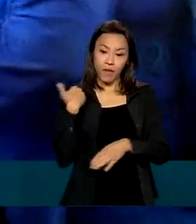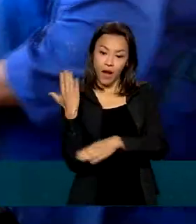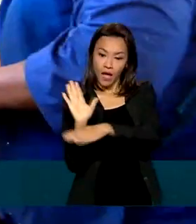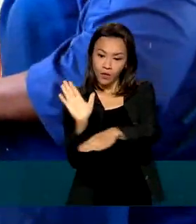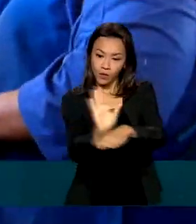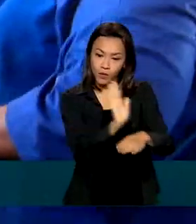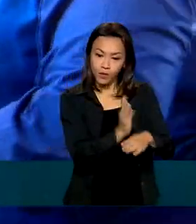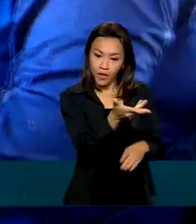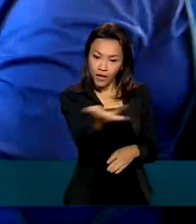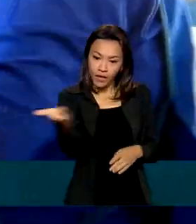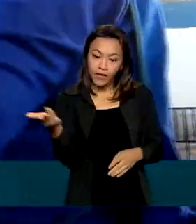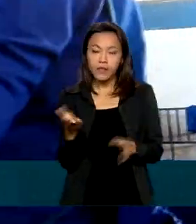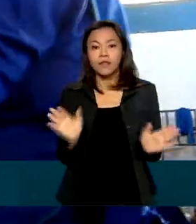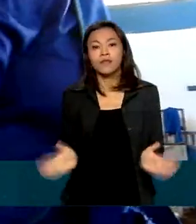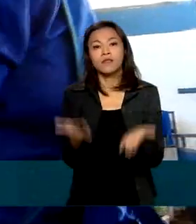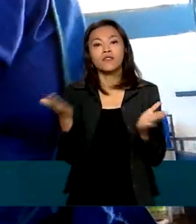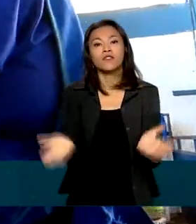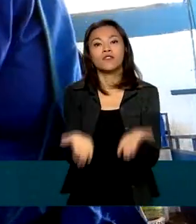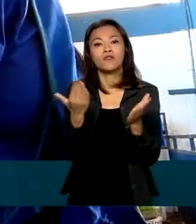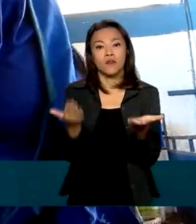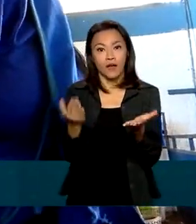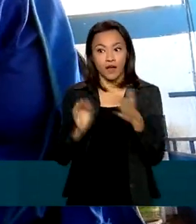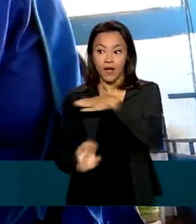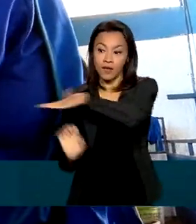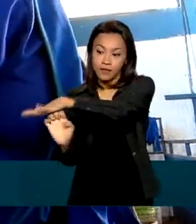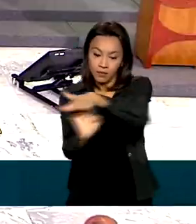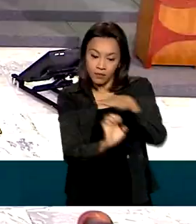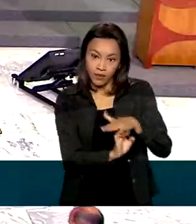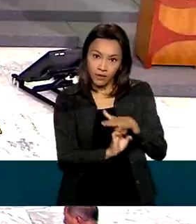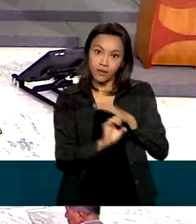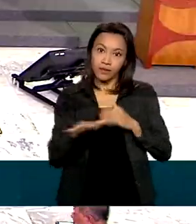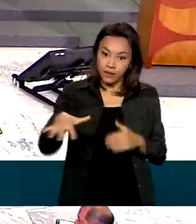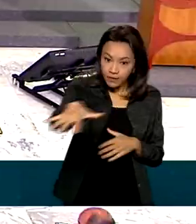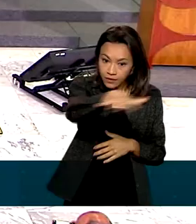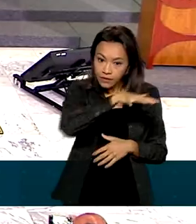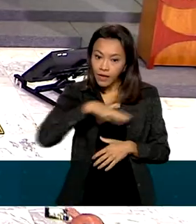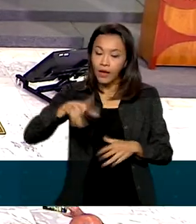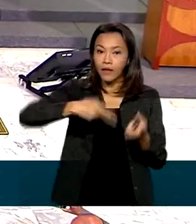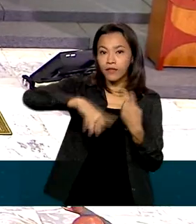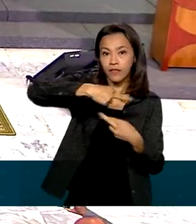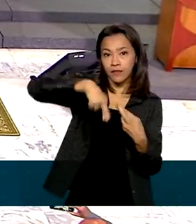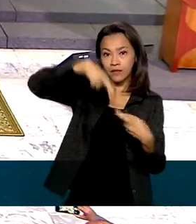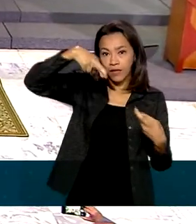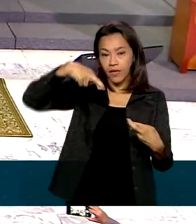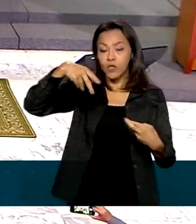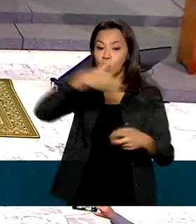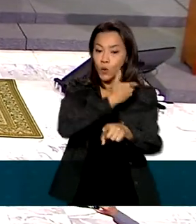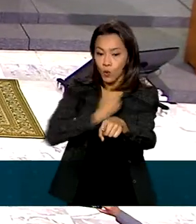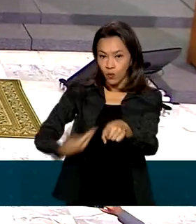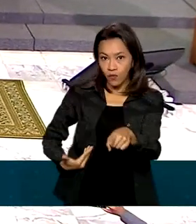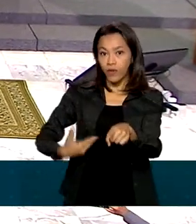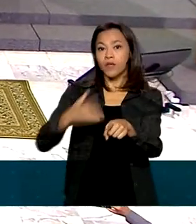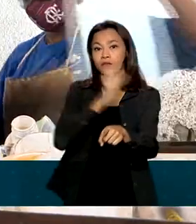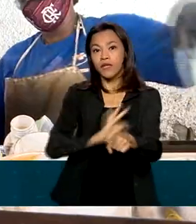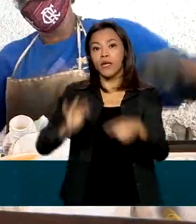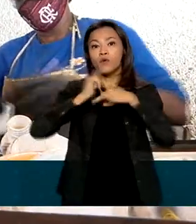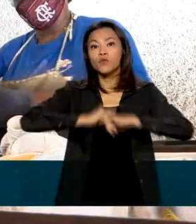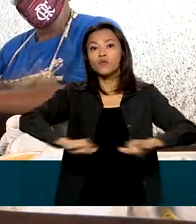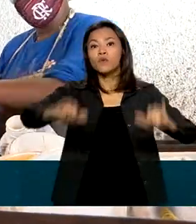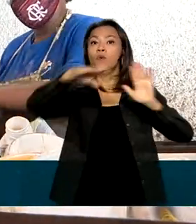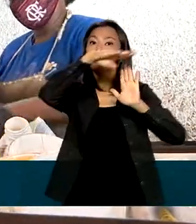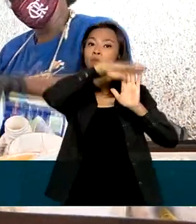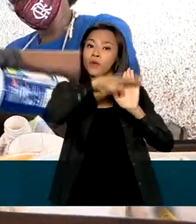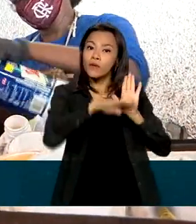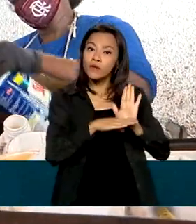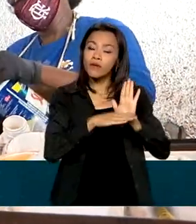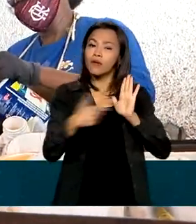incentivar investimentos privados no setor de reciclagem, o governo federal lançou o programa Recicla Mais. A medida